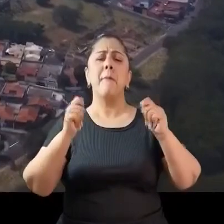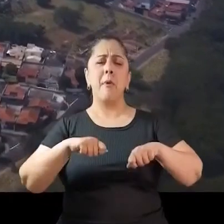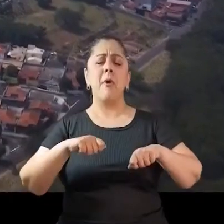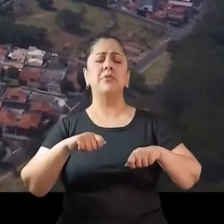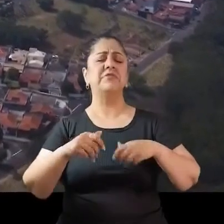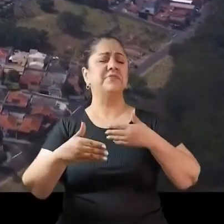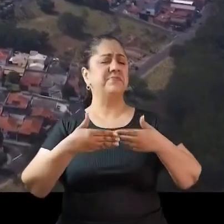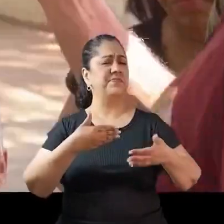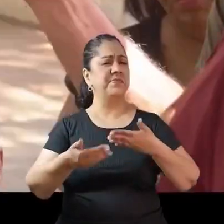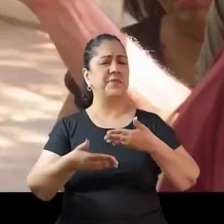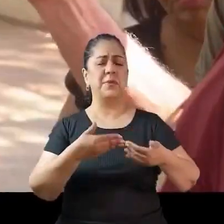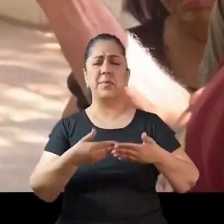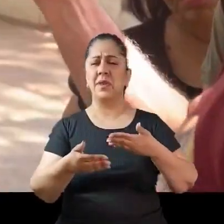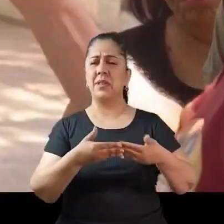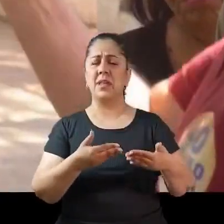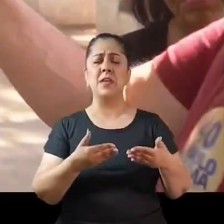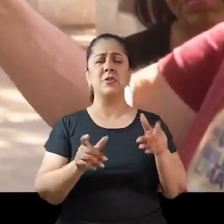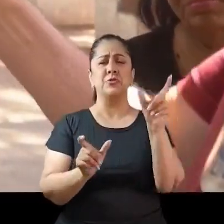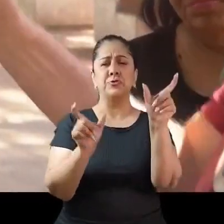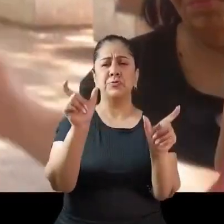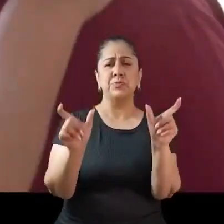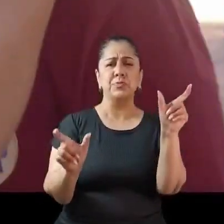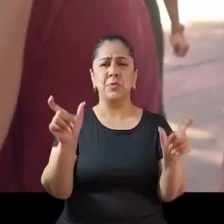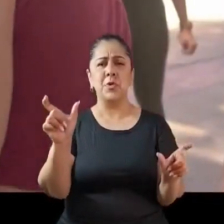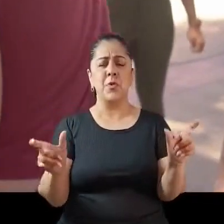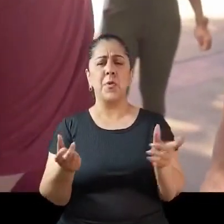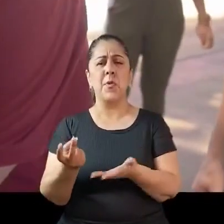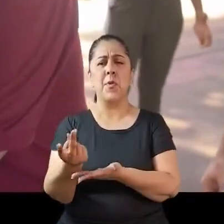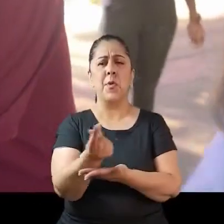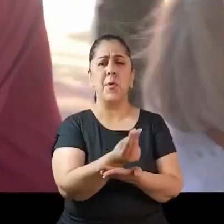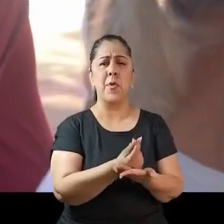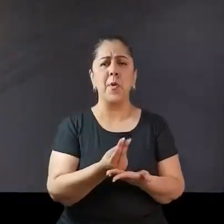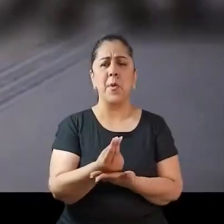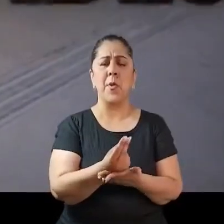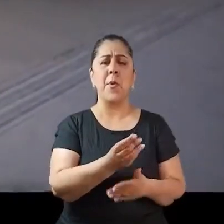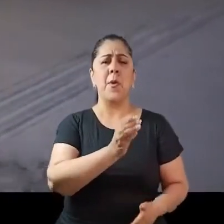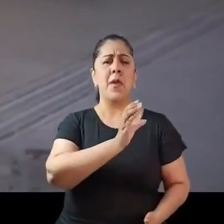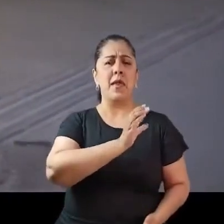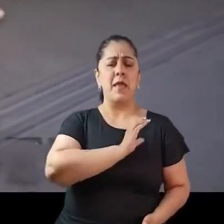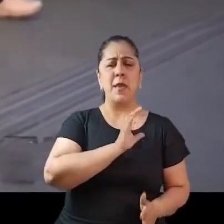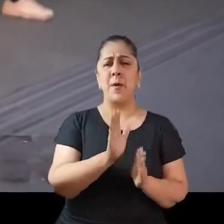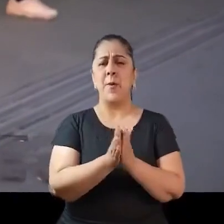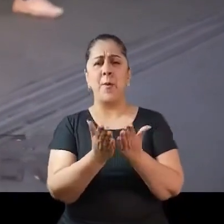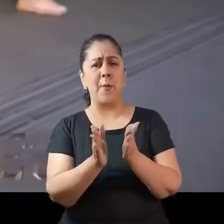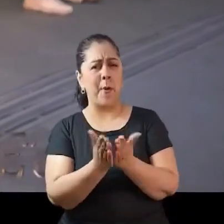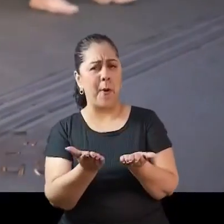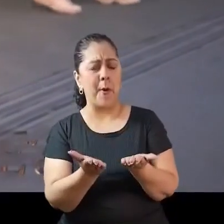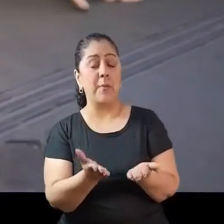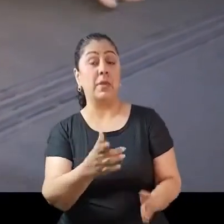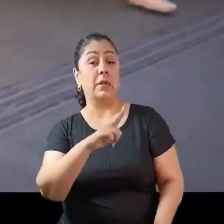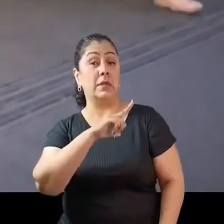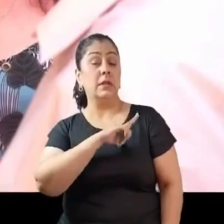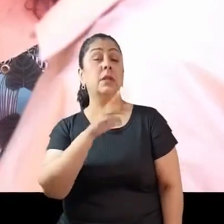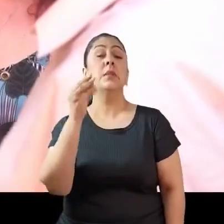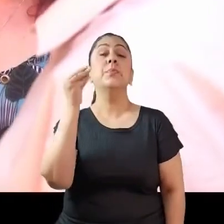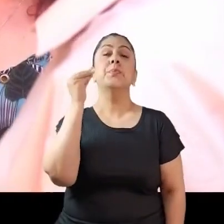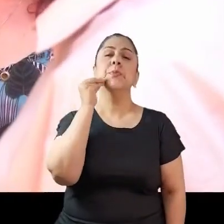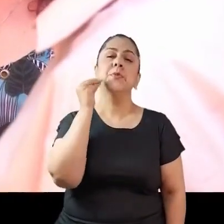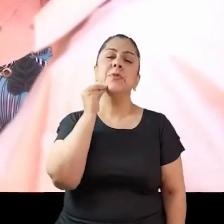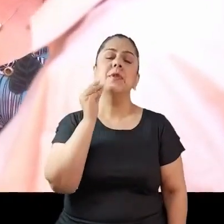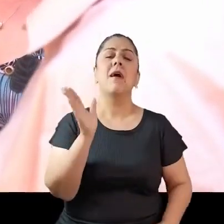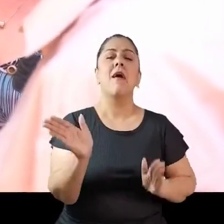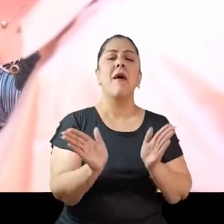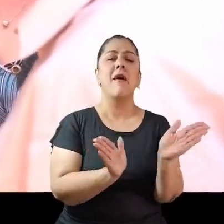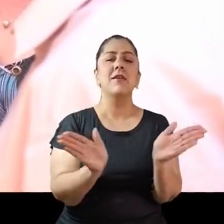independentemente de sua origem ou status socioeconômico, tenham oportunidades e acesso